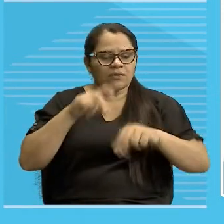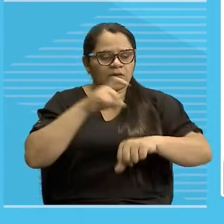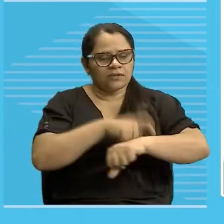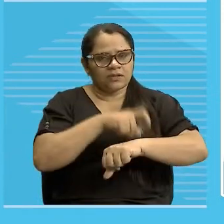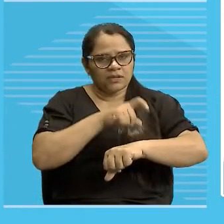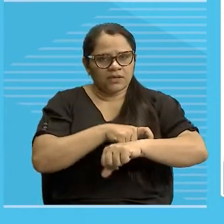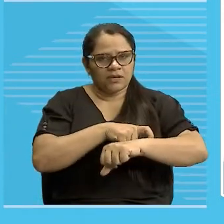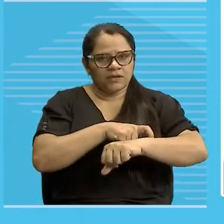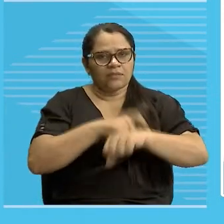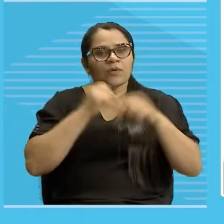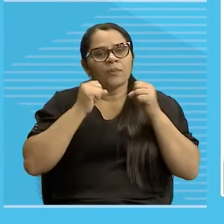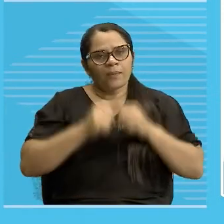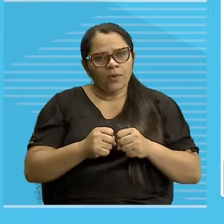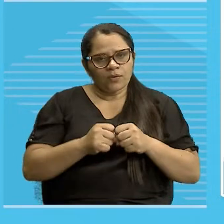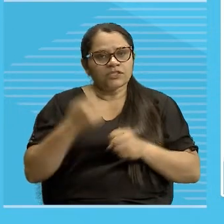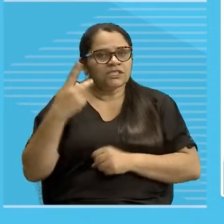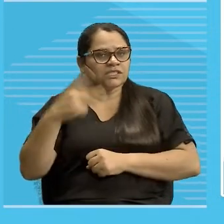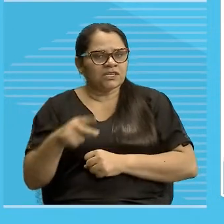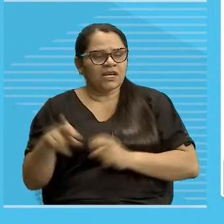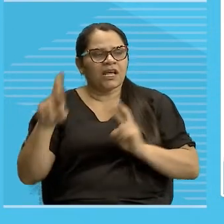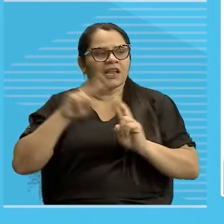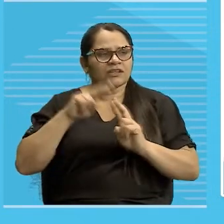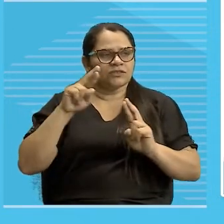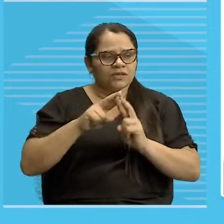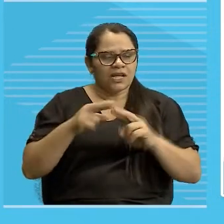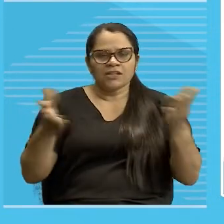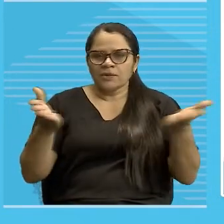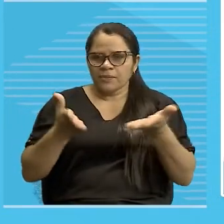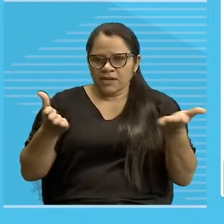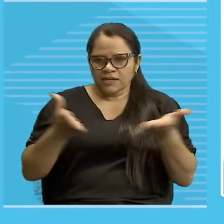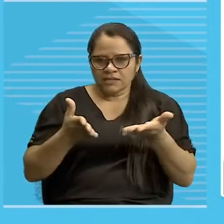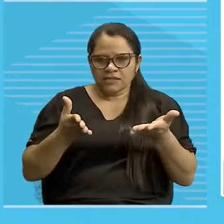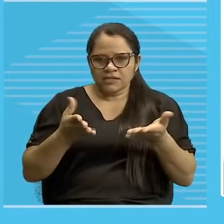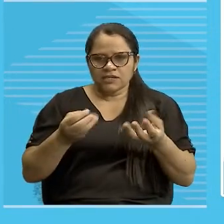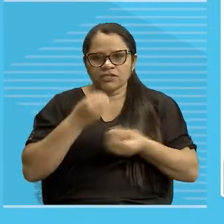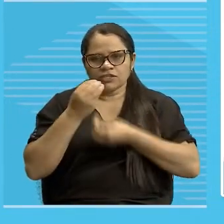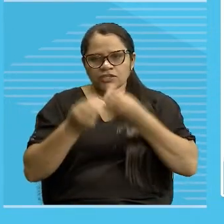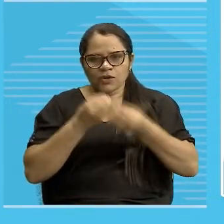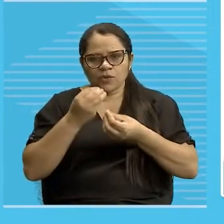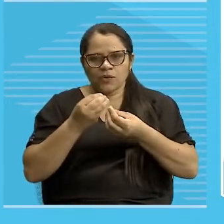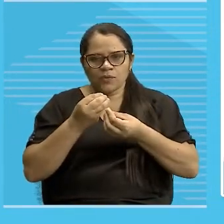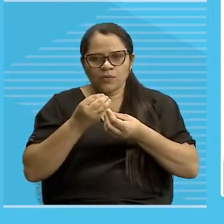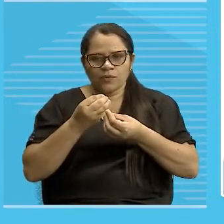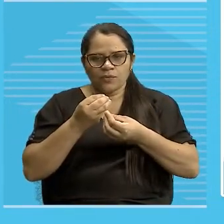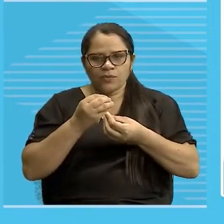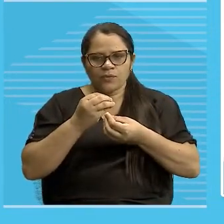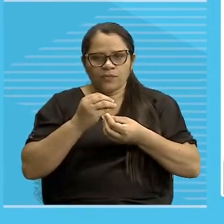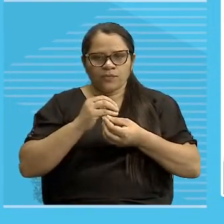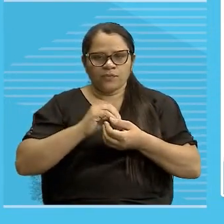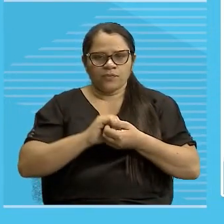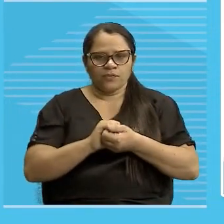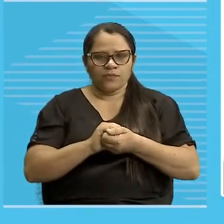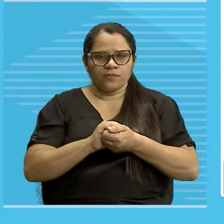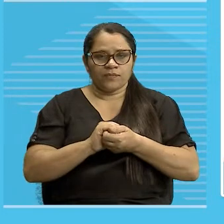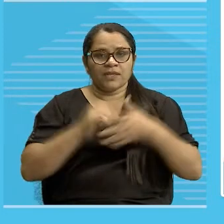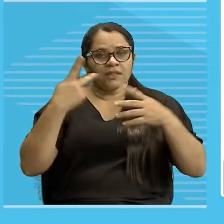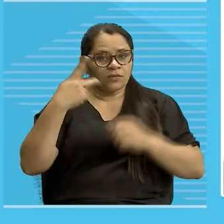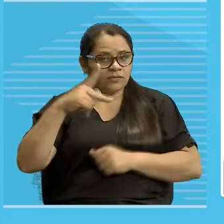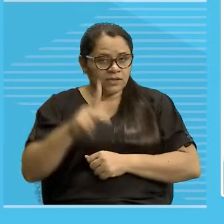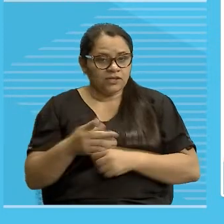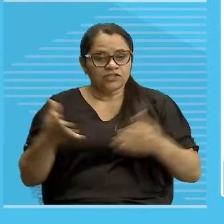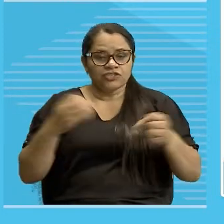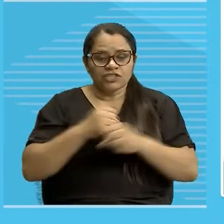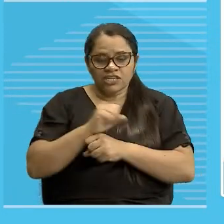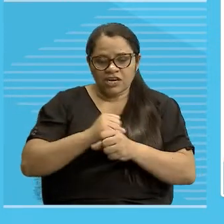relacionada ao presente. Adoro. Olha aí. Neste ano, muita coisa